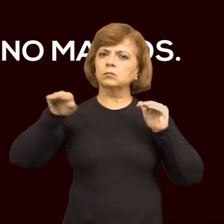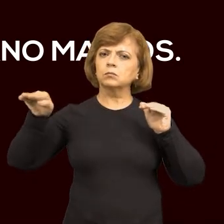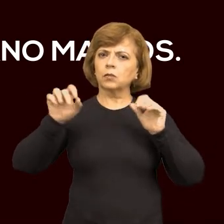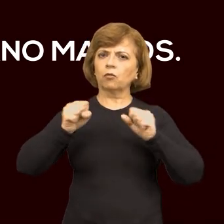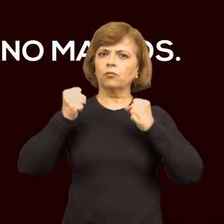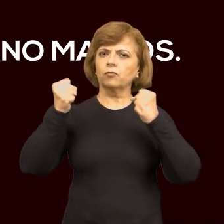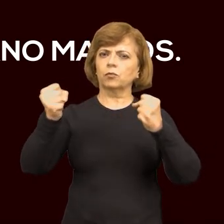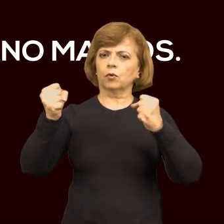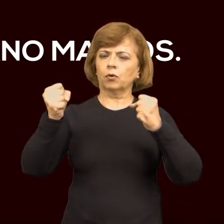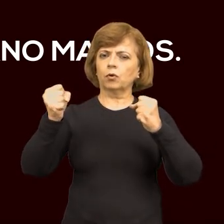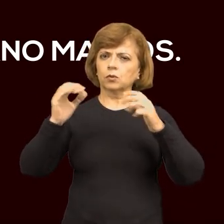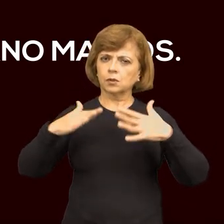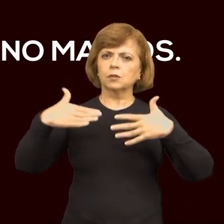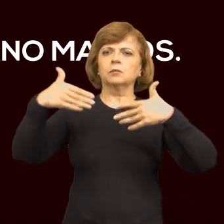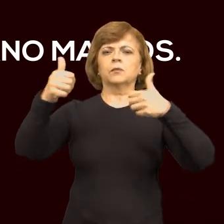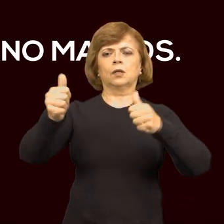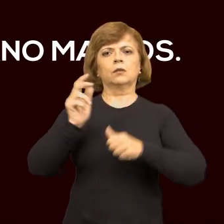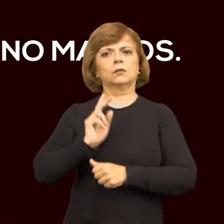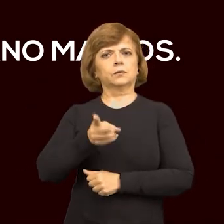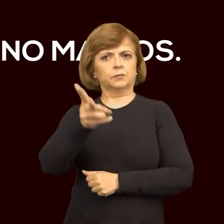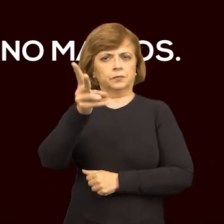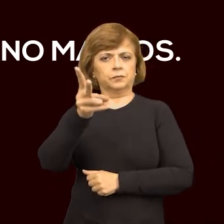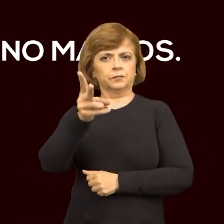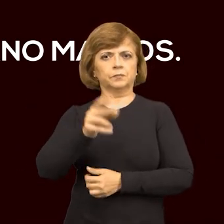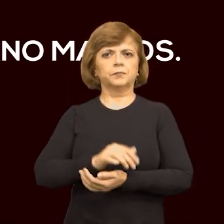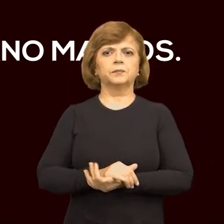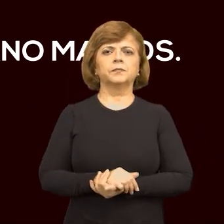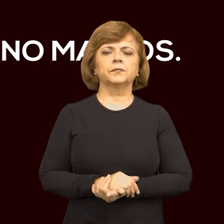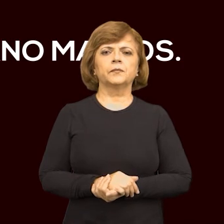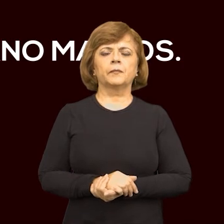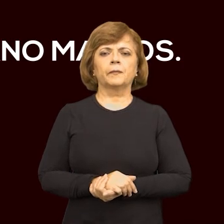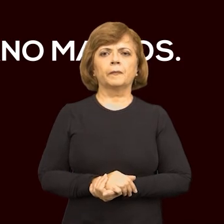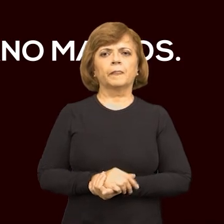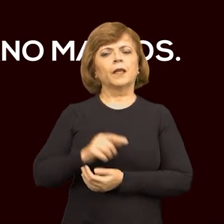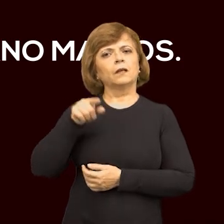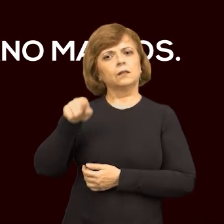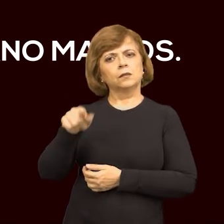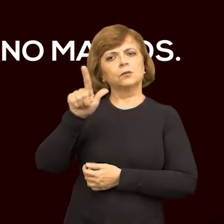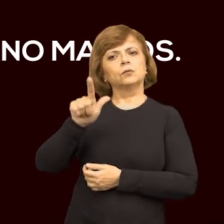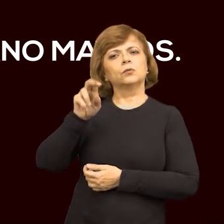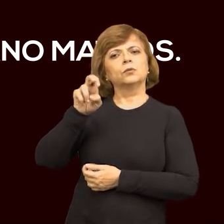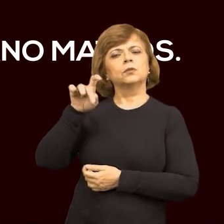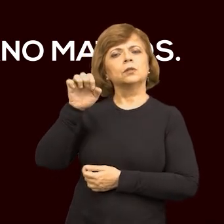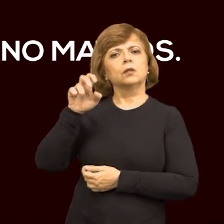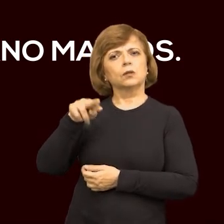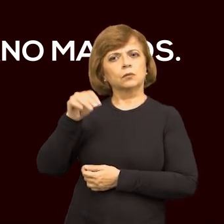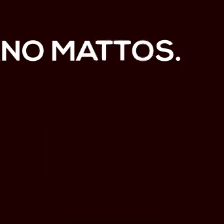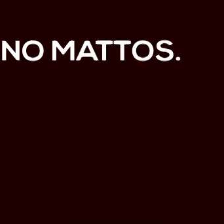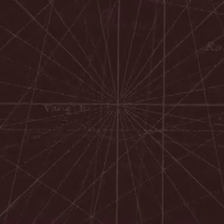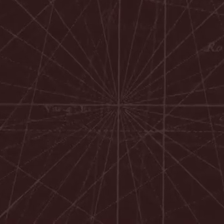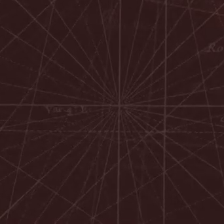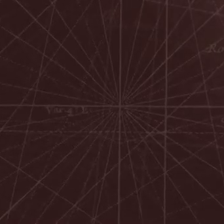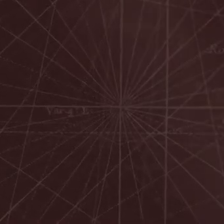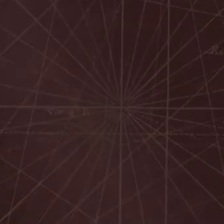forte e aprimorada sempre. Fecha aspas. Ressaltou Luciano Matos.